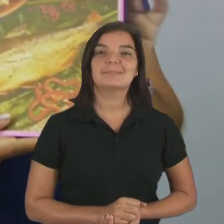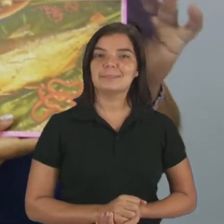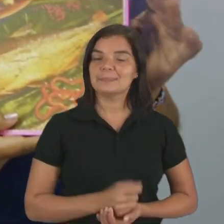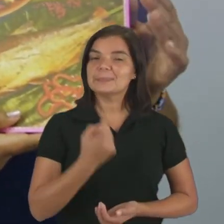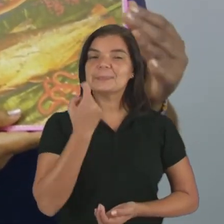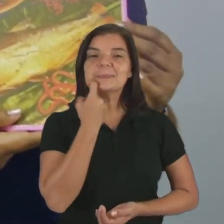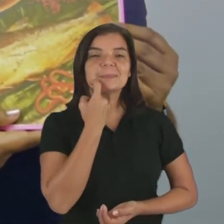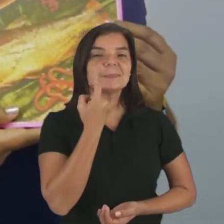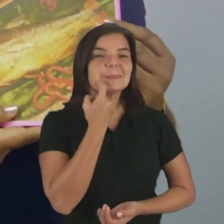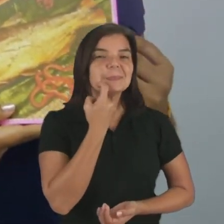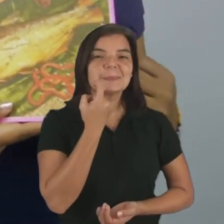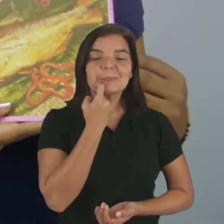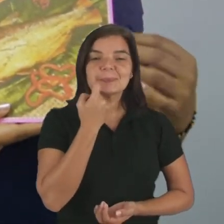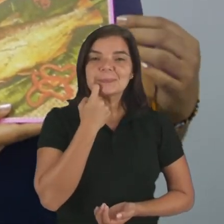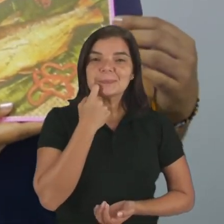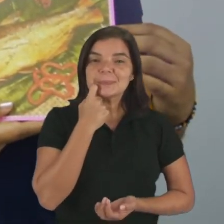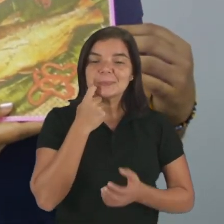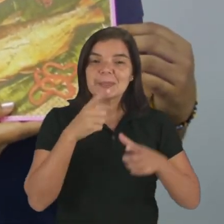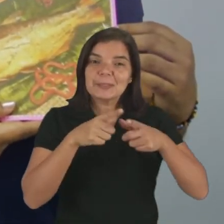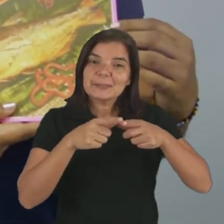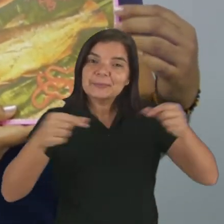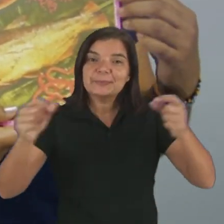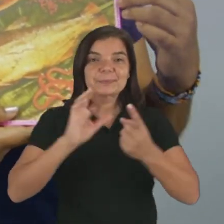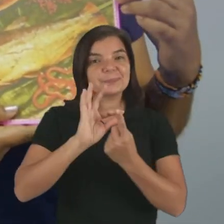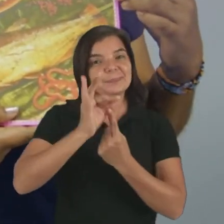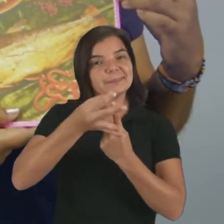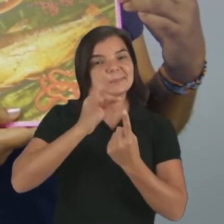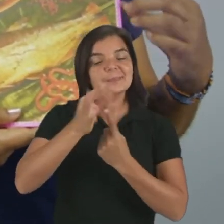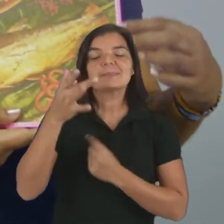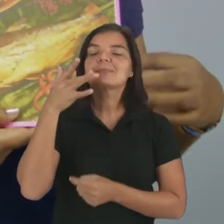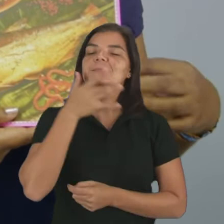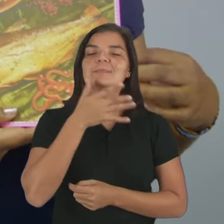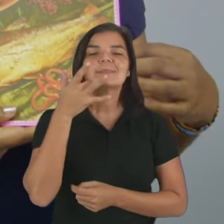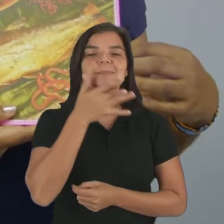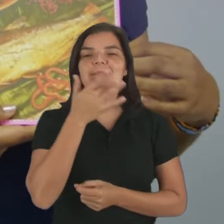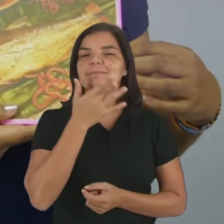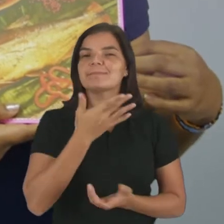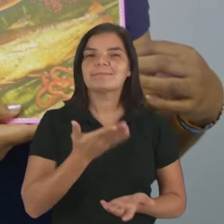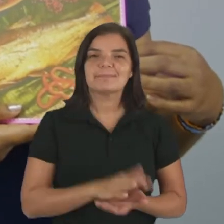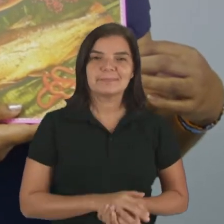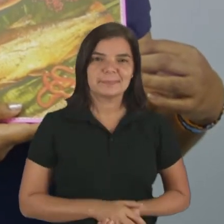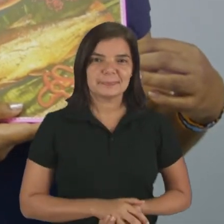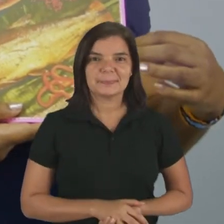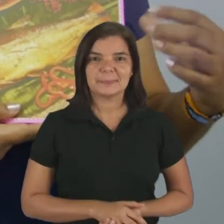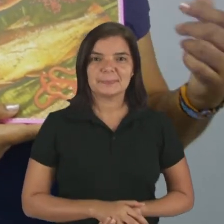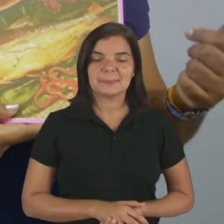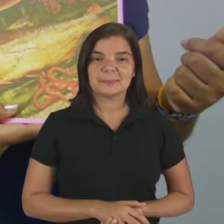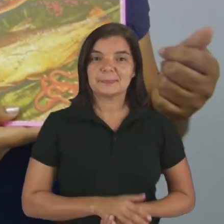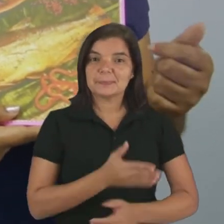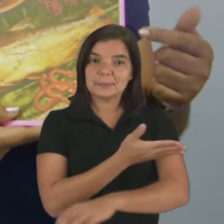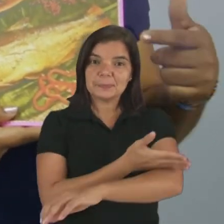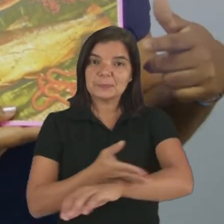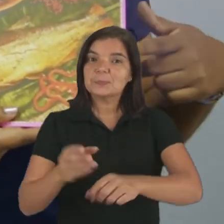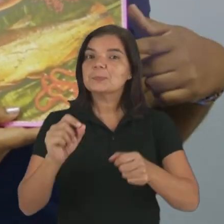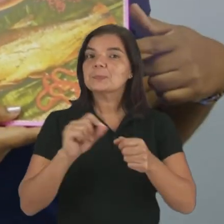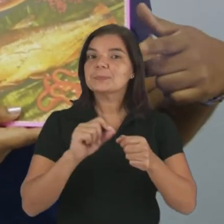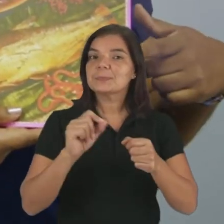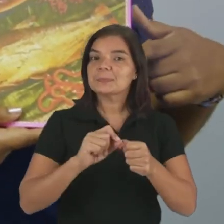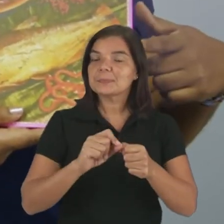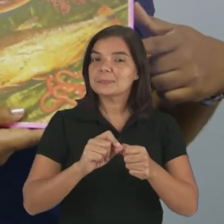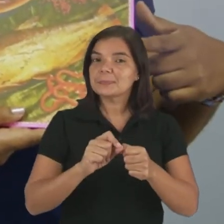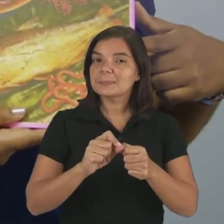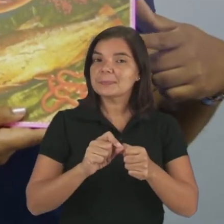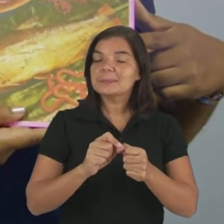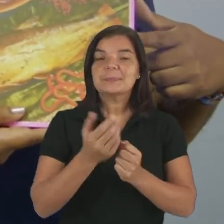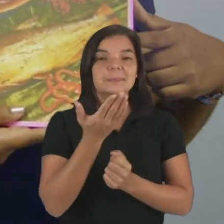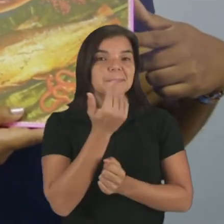Peixe assado na folha da bananeira. Hum, que delícia. Quem costuma fazer esses pratos